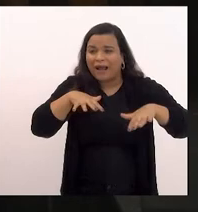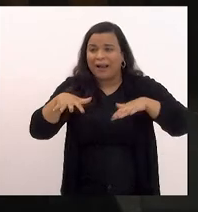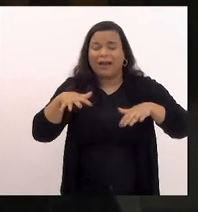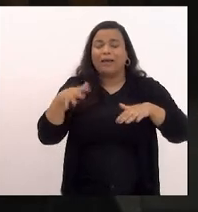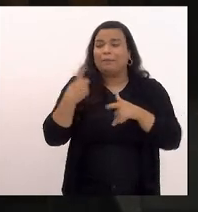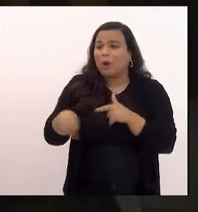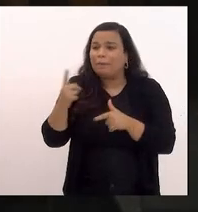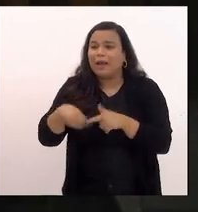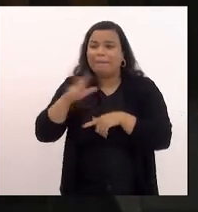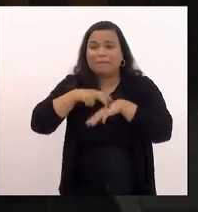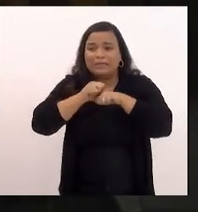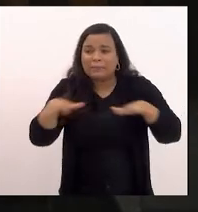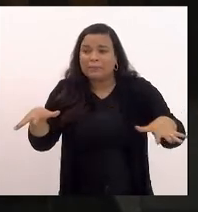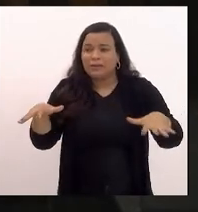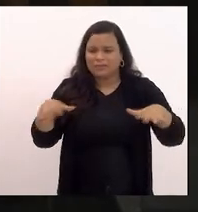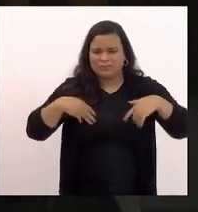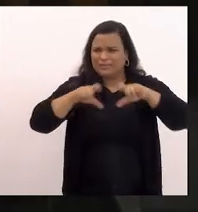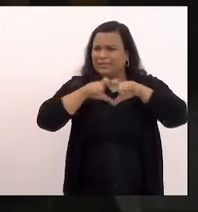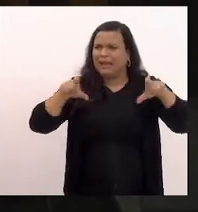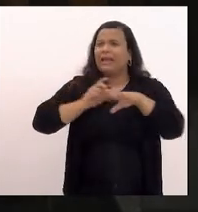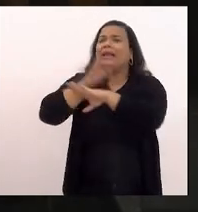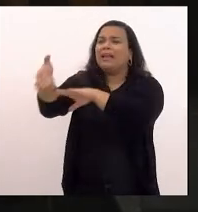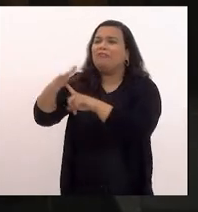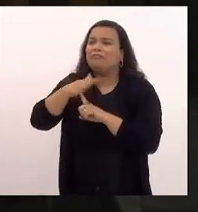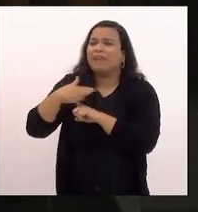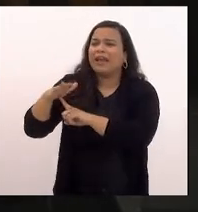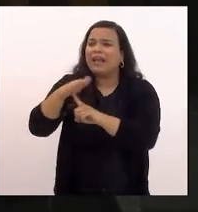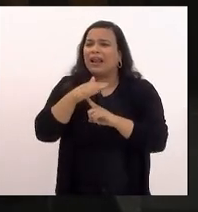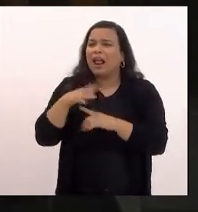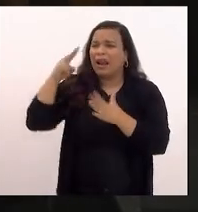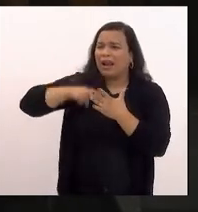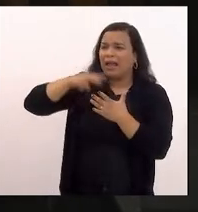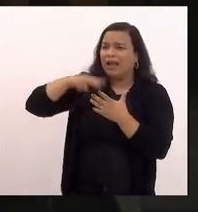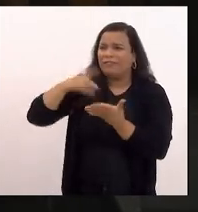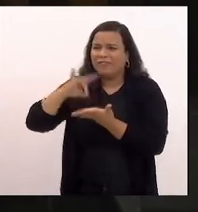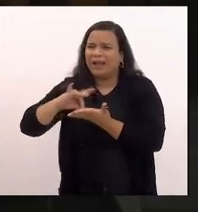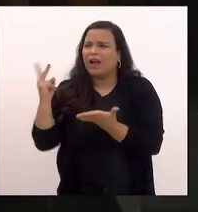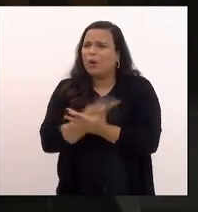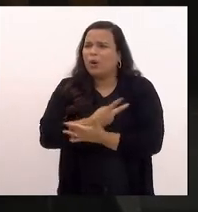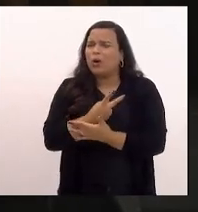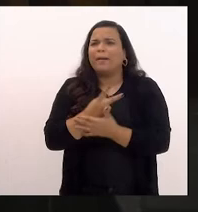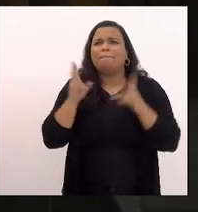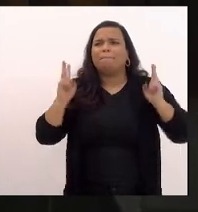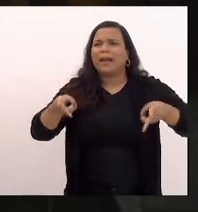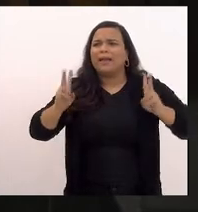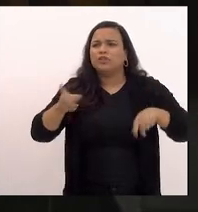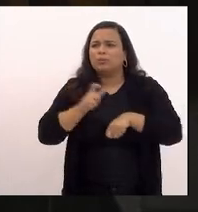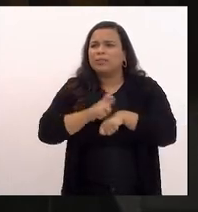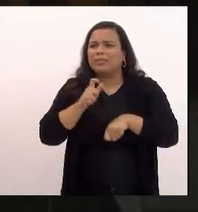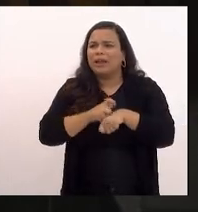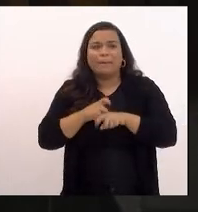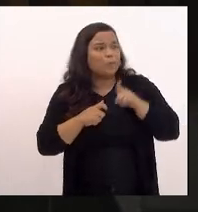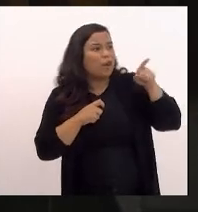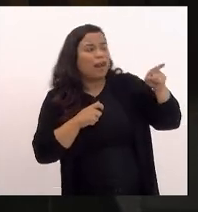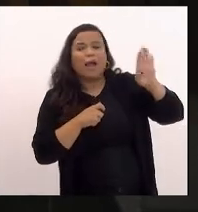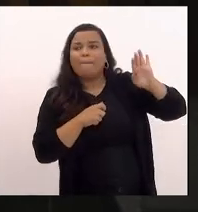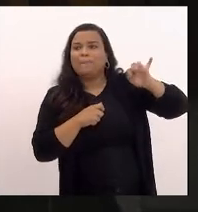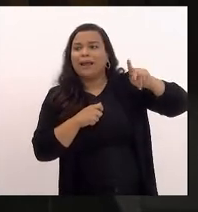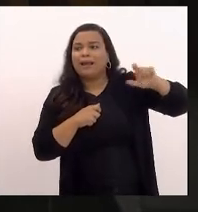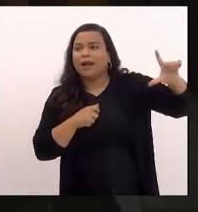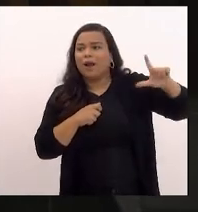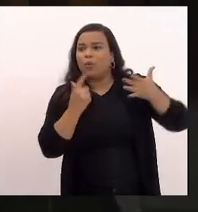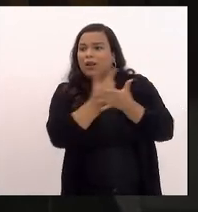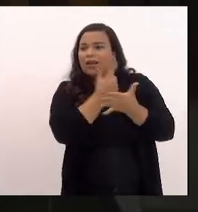passaporte para ir a semana inteira na feira ler pra valer que ocorria ao mesmo tempo da Bienal do Livro o maior